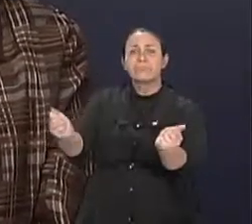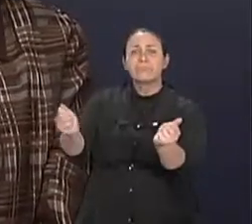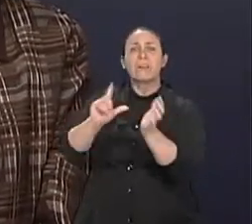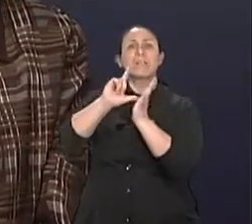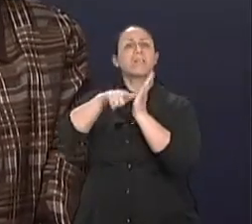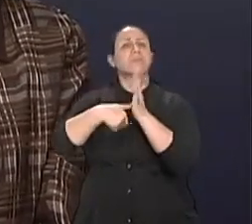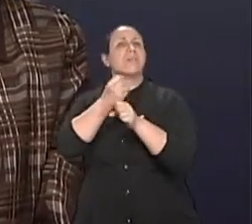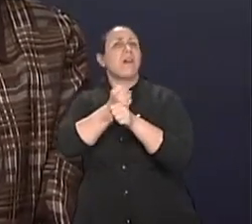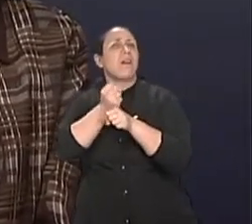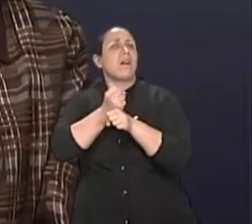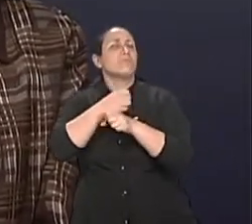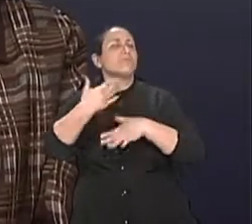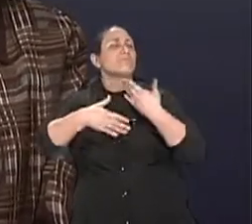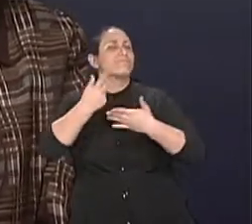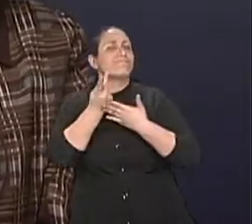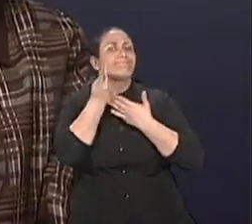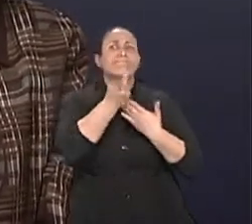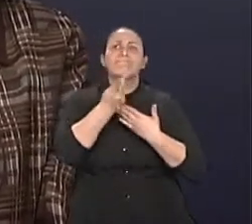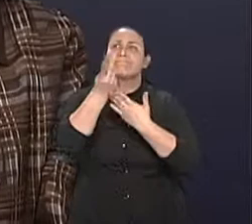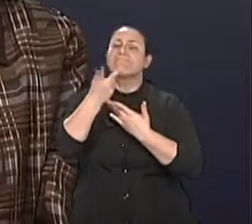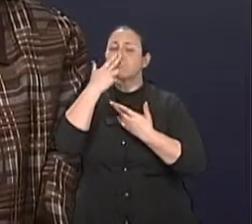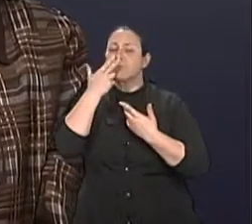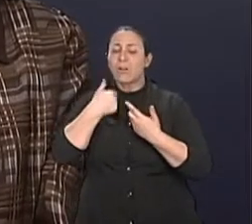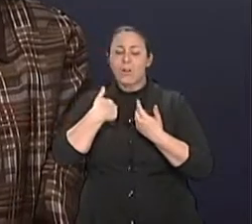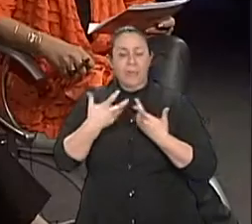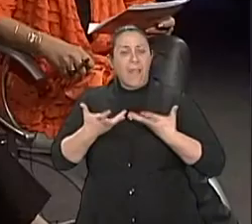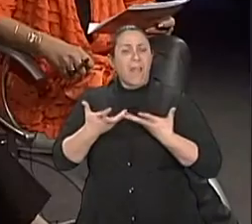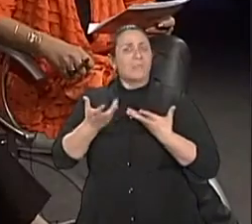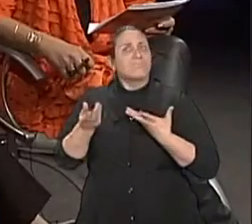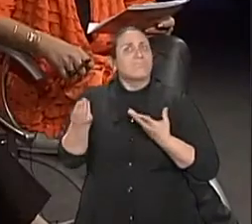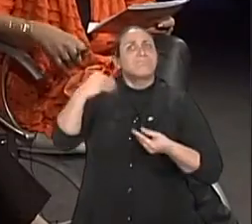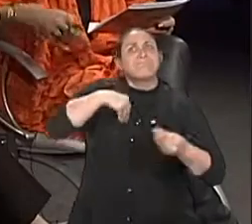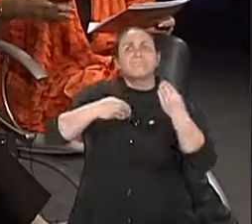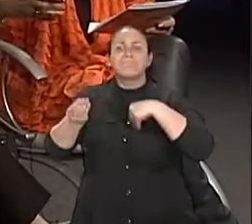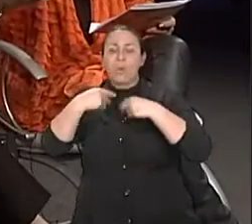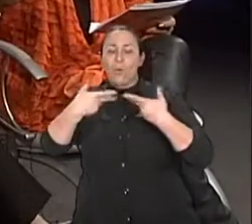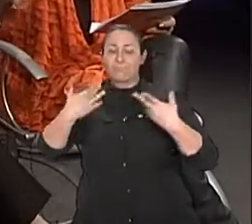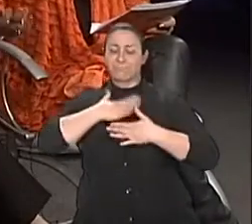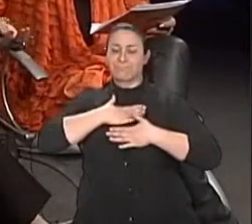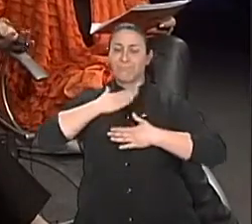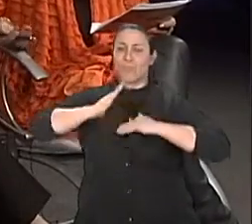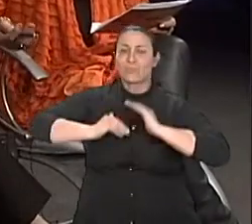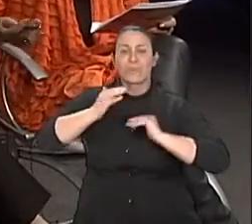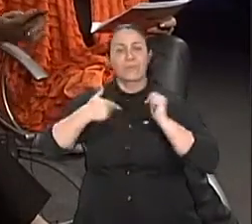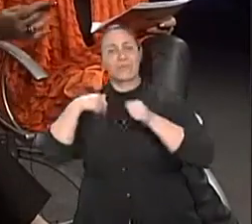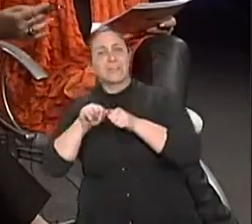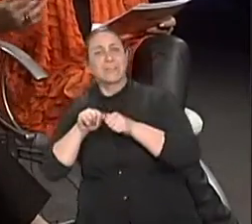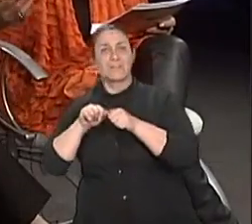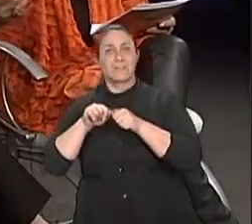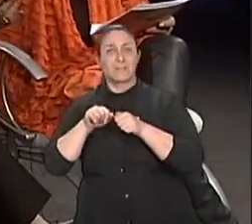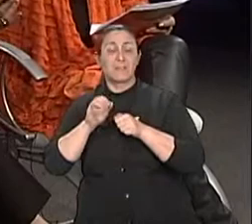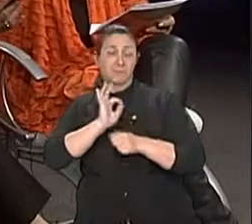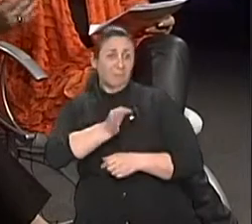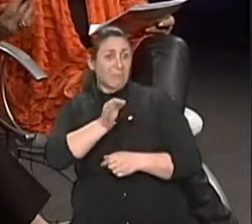passa a vida buscando com o que preencher este vazio. Quer dizer, o segredo é saber, não todo, que a gente nunca vai saber, mas pelo